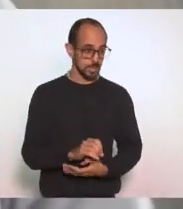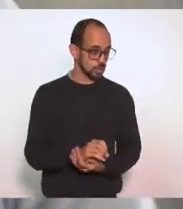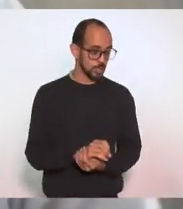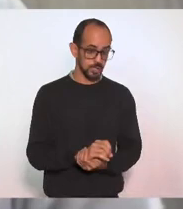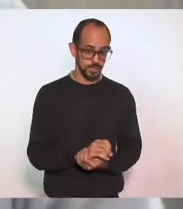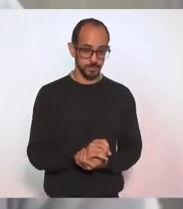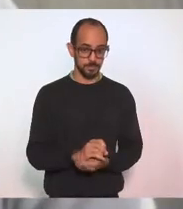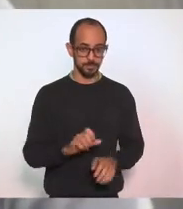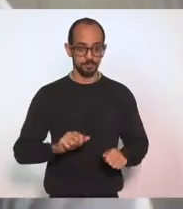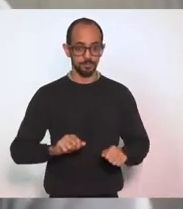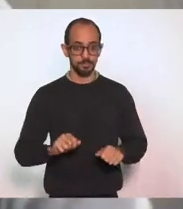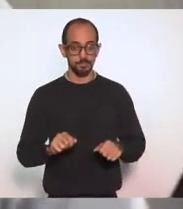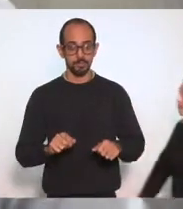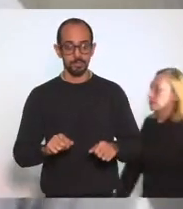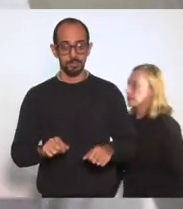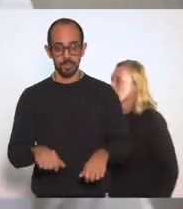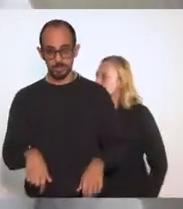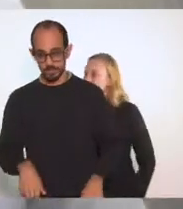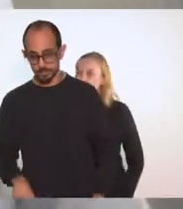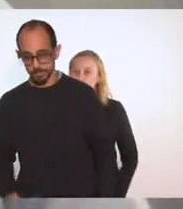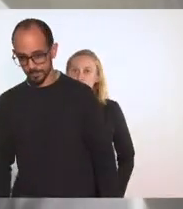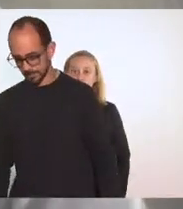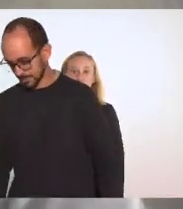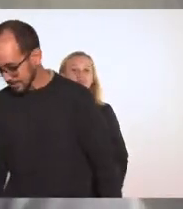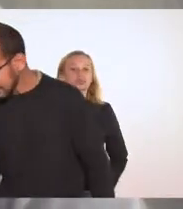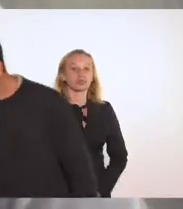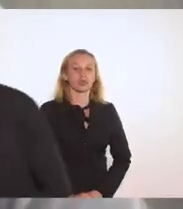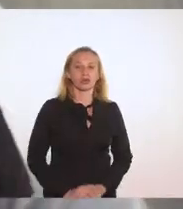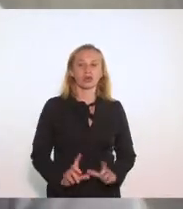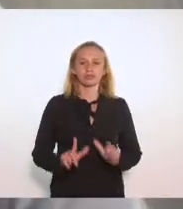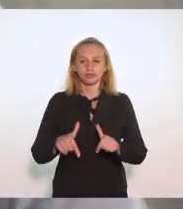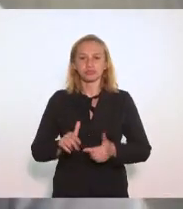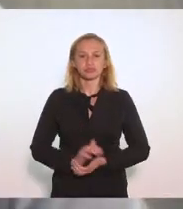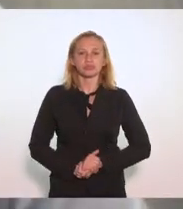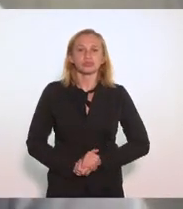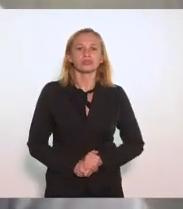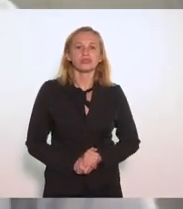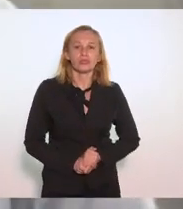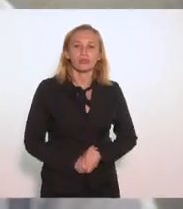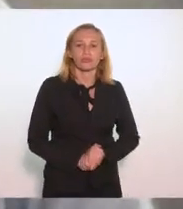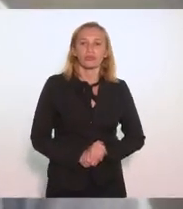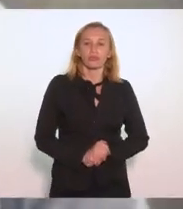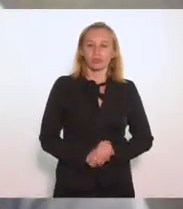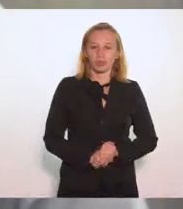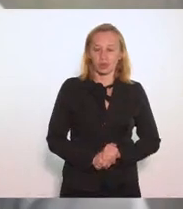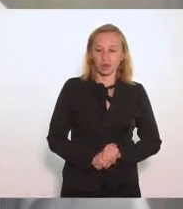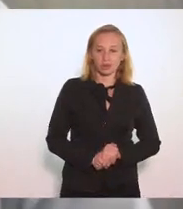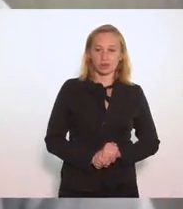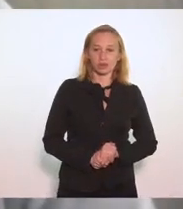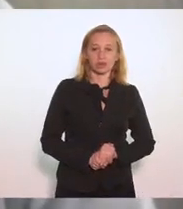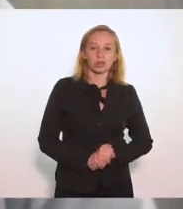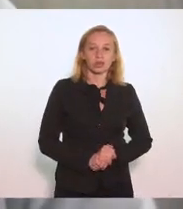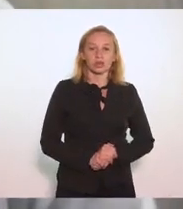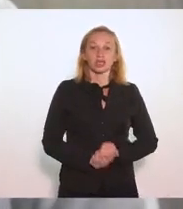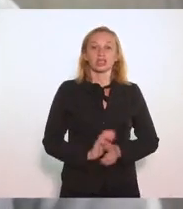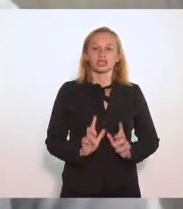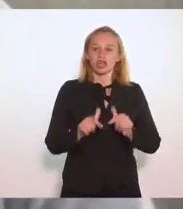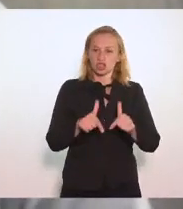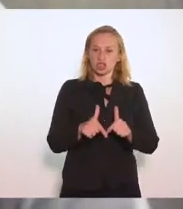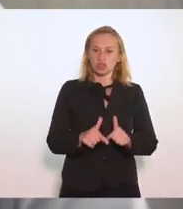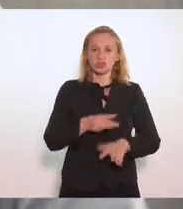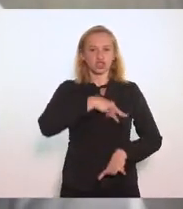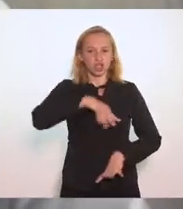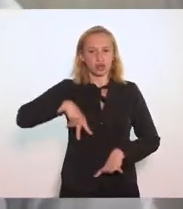me filiar a palavra do deputado Alexandre Kinnoploch repudiando esse ato e estão repudiando esse gesto do Ministério